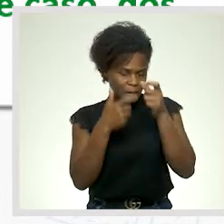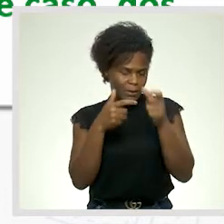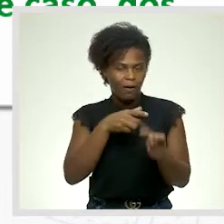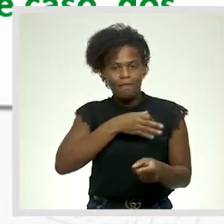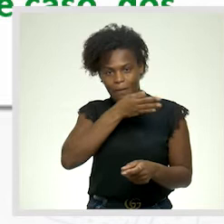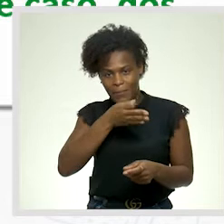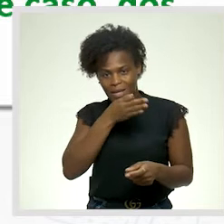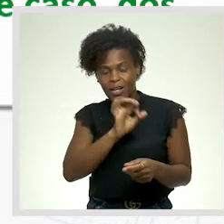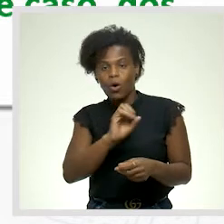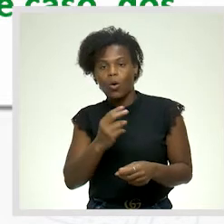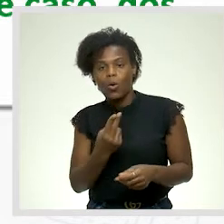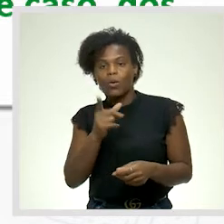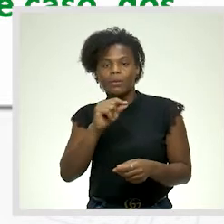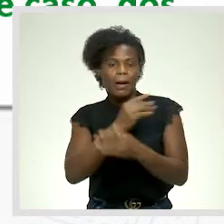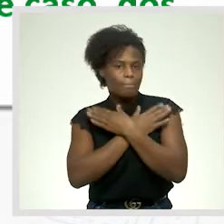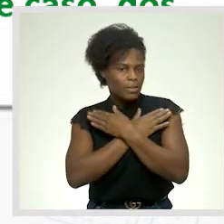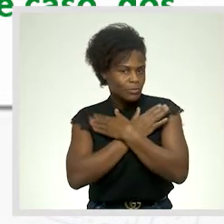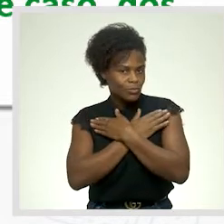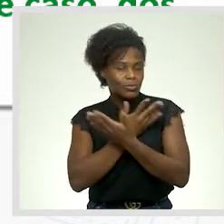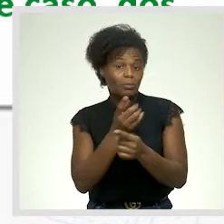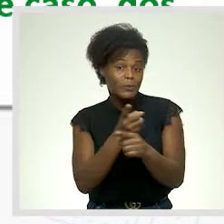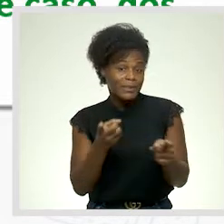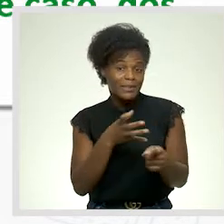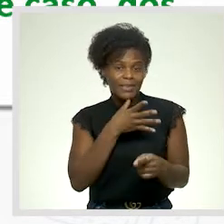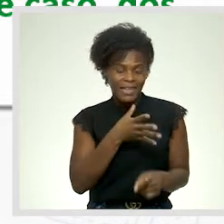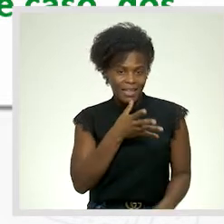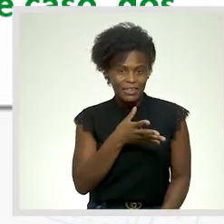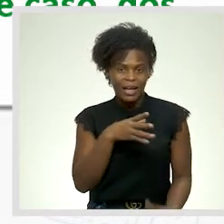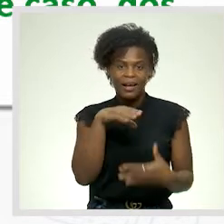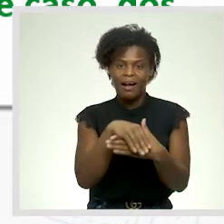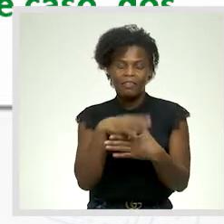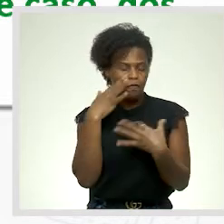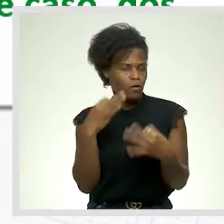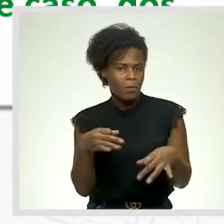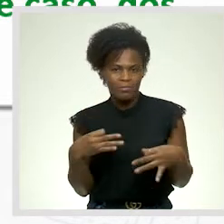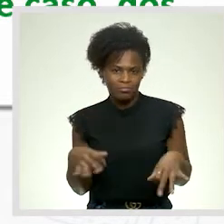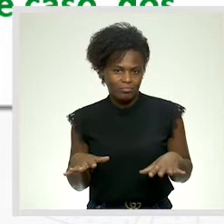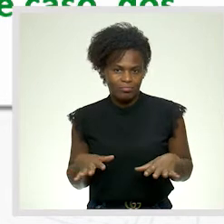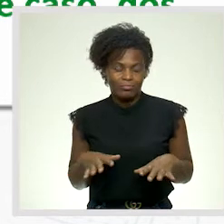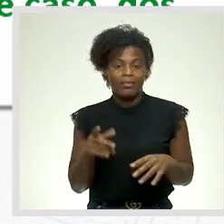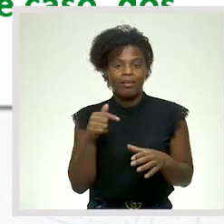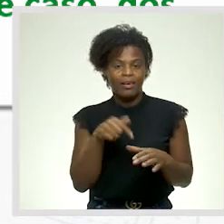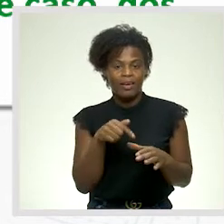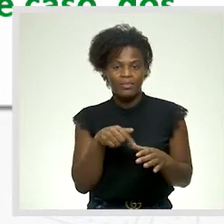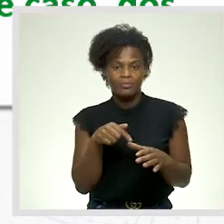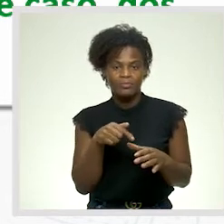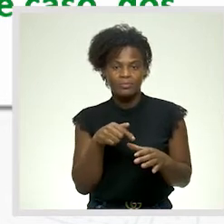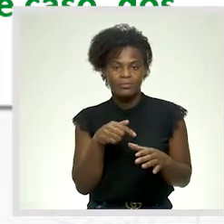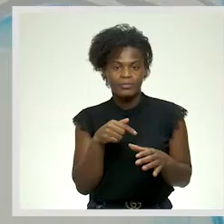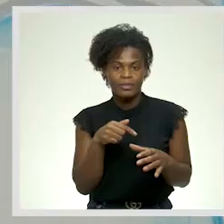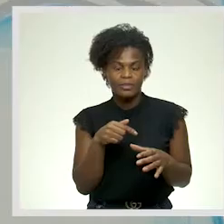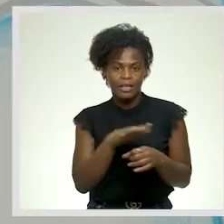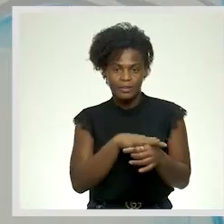família, ou também aos amigos. É por isso que se diz carta informal. E, neste caso concreto,